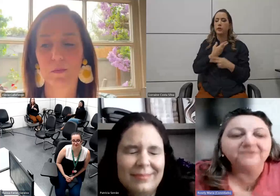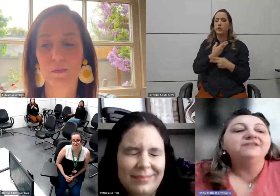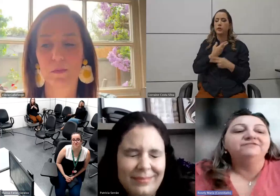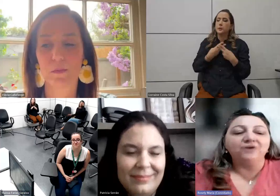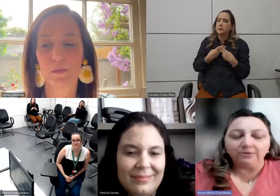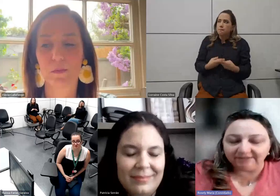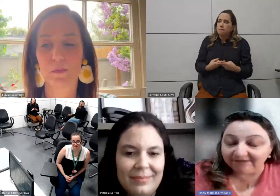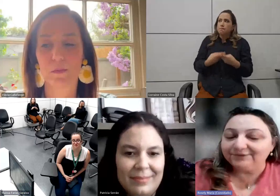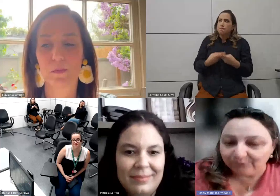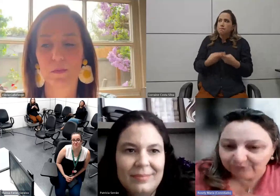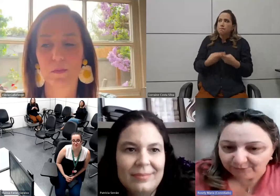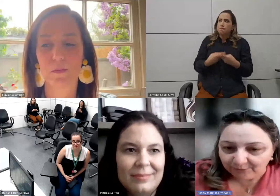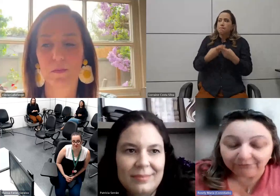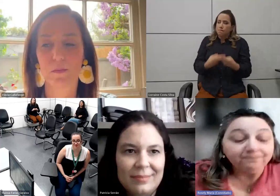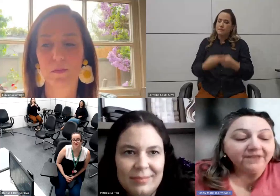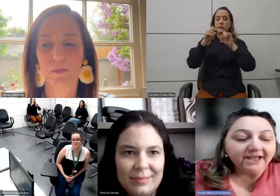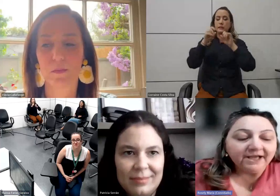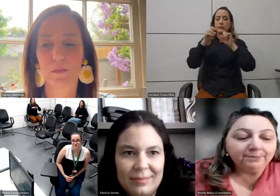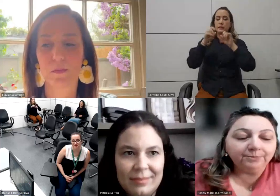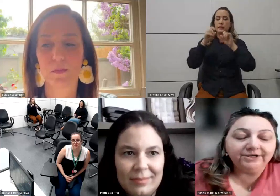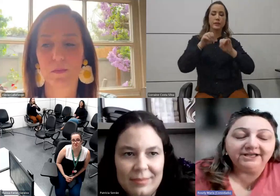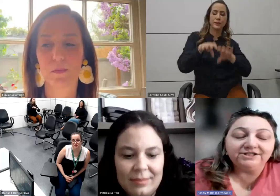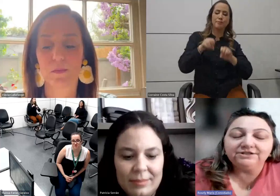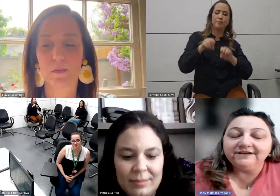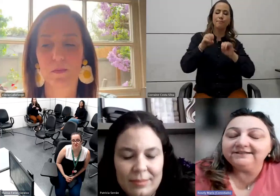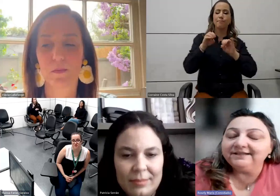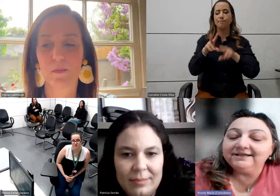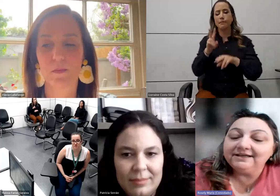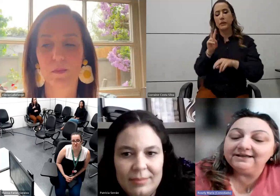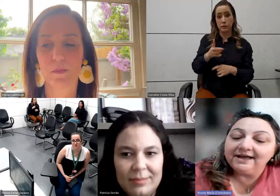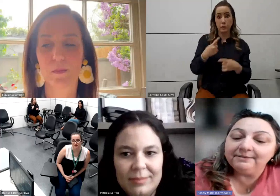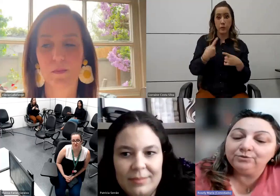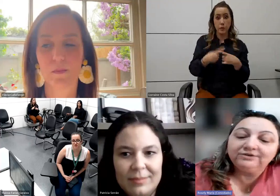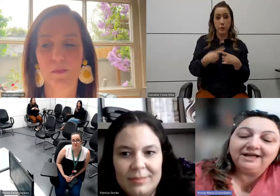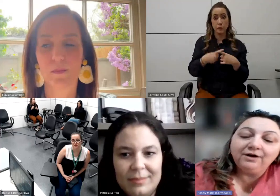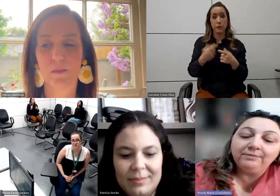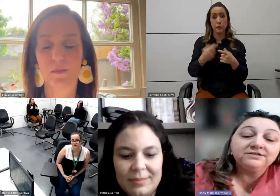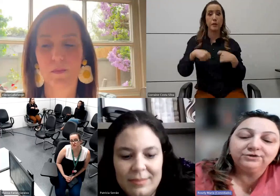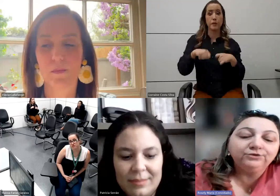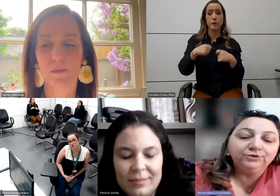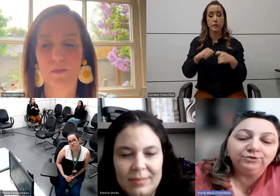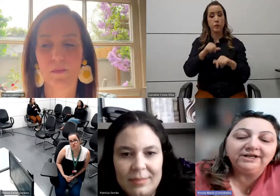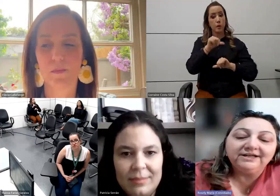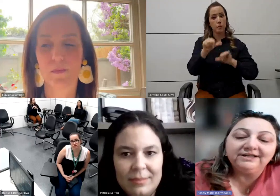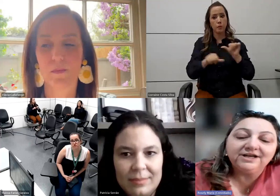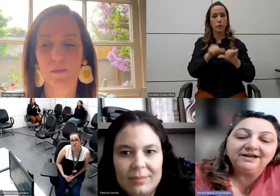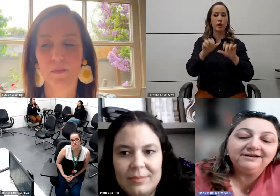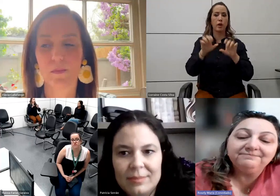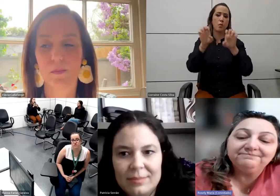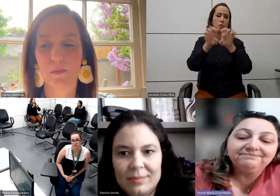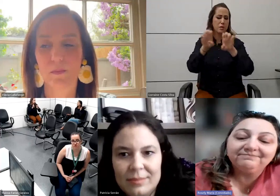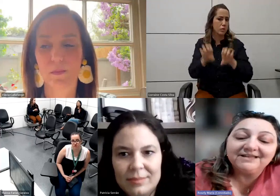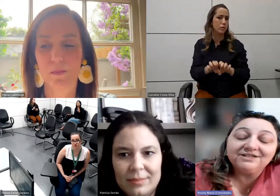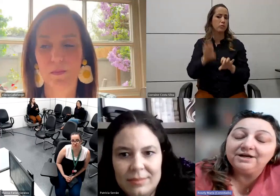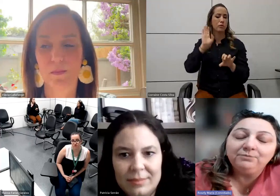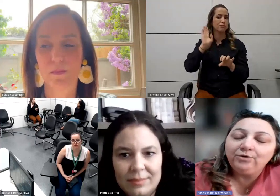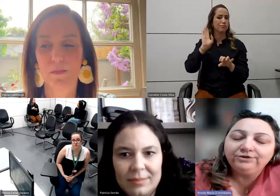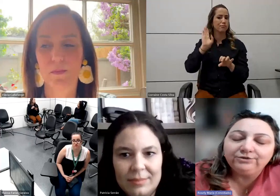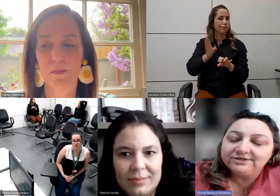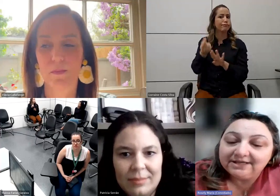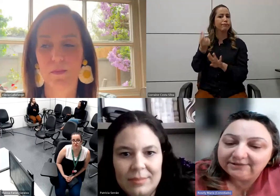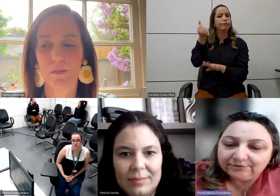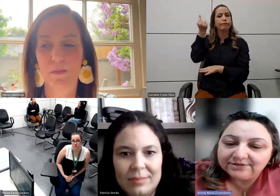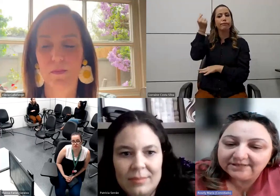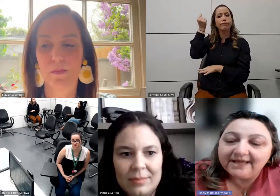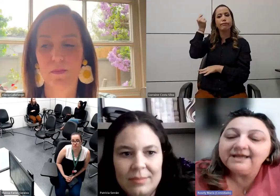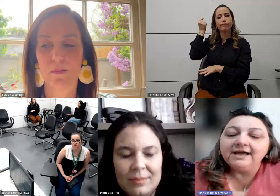tanto falar e volta a falar tudo de novo, porque a gente vai ter que mudar uma estrutura que já existe